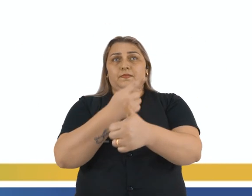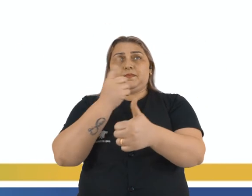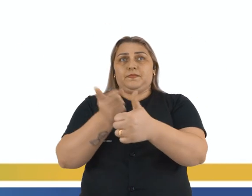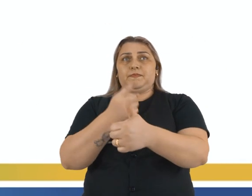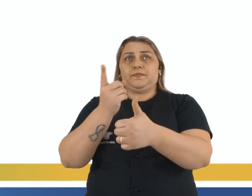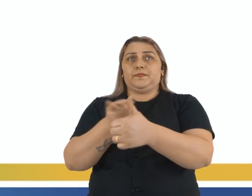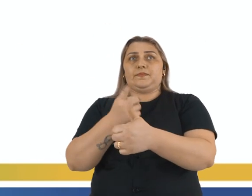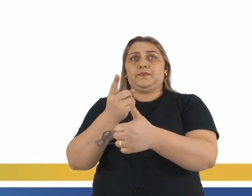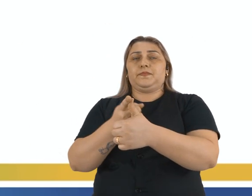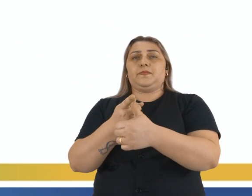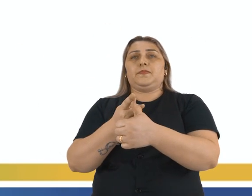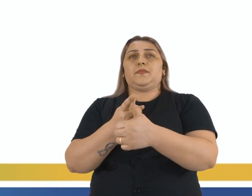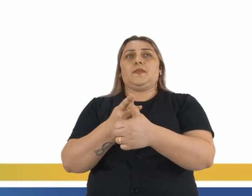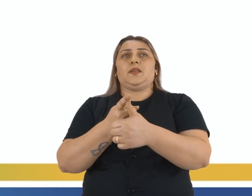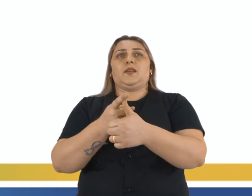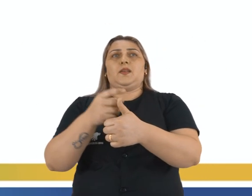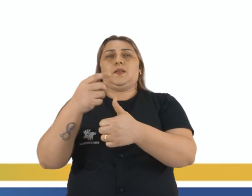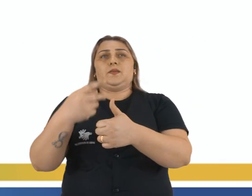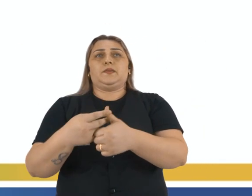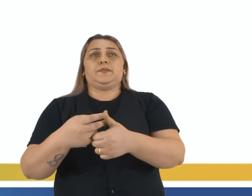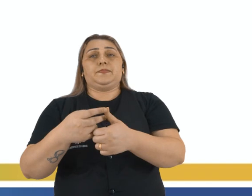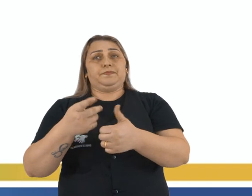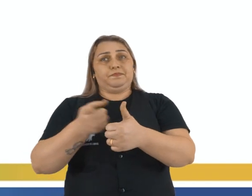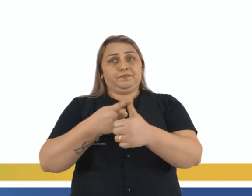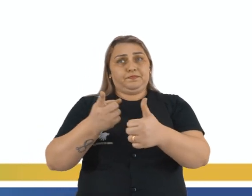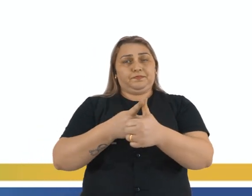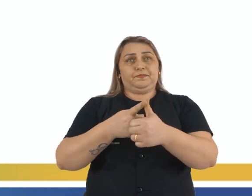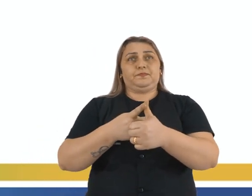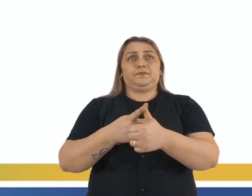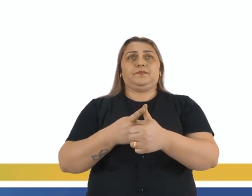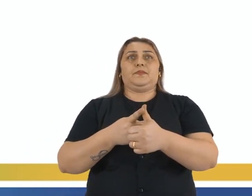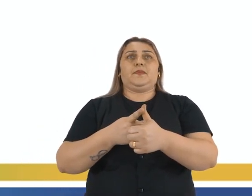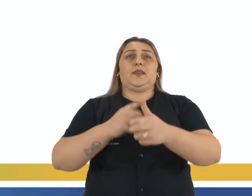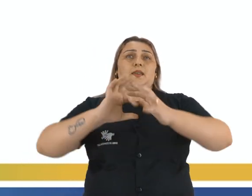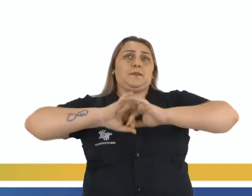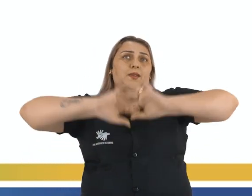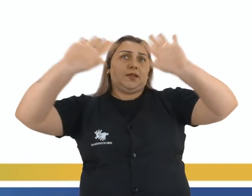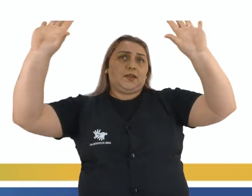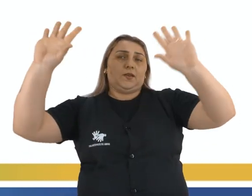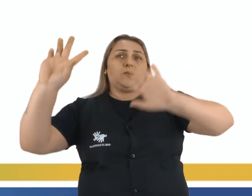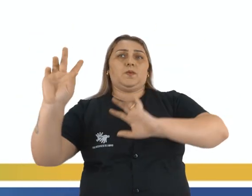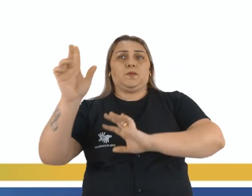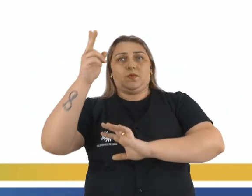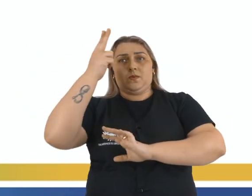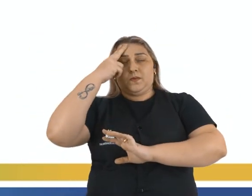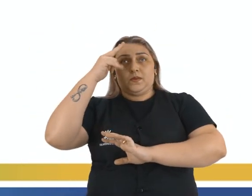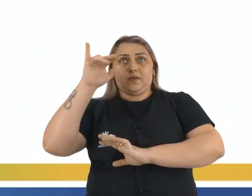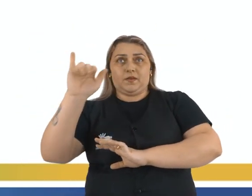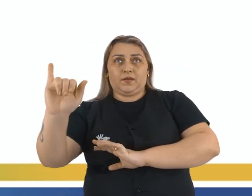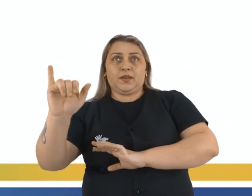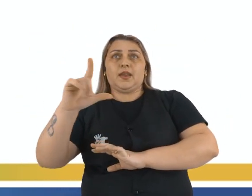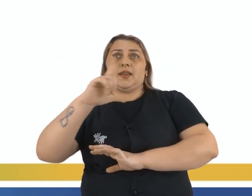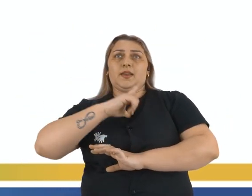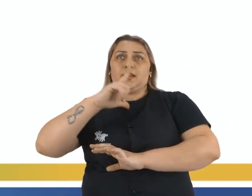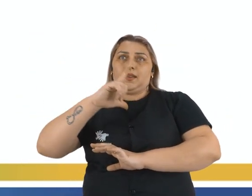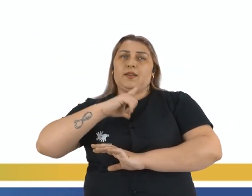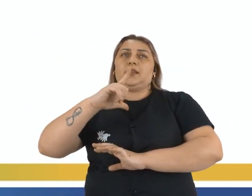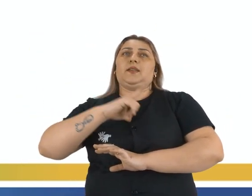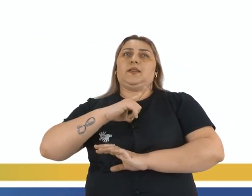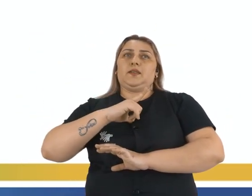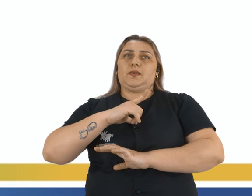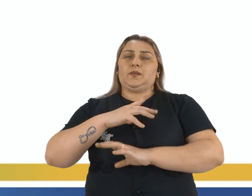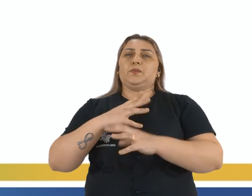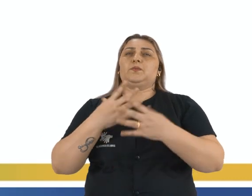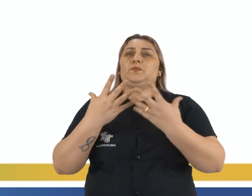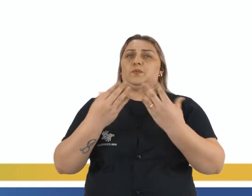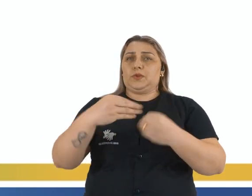Vamos responder a duas questõezinhas. A primeira é essa daqui. Vamos lá. A independência do Haiti teve grande repercussão,